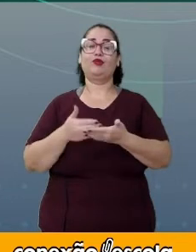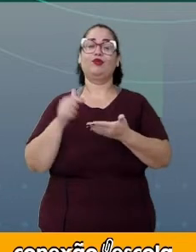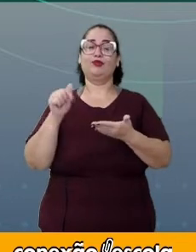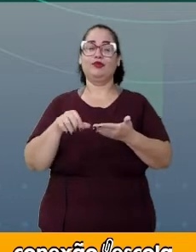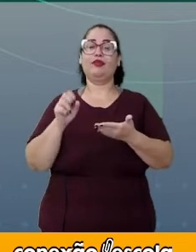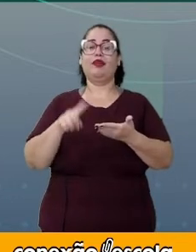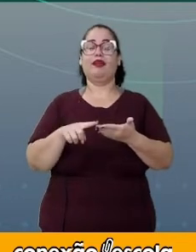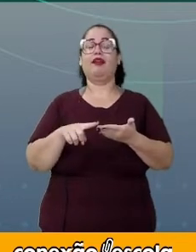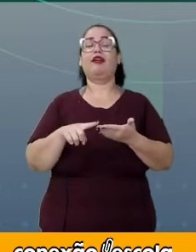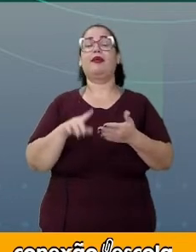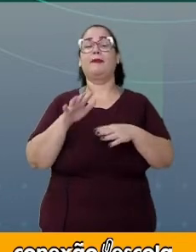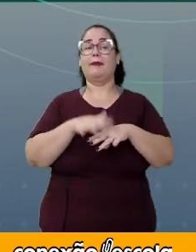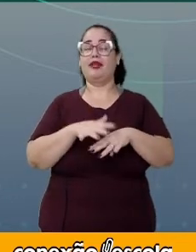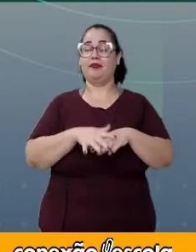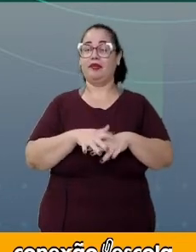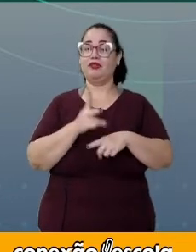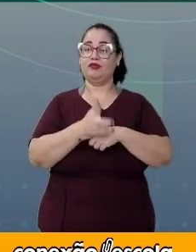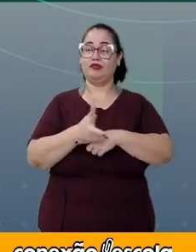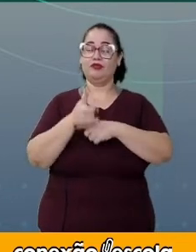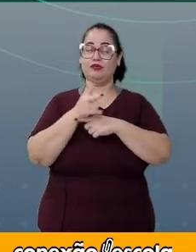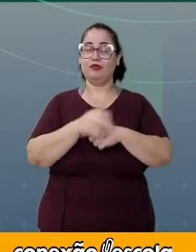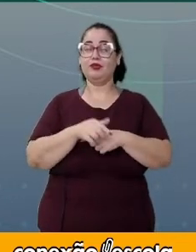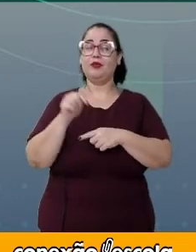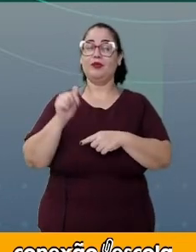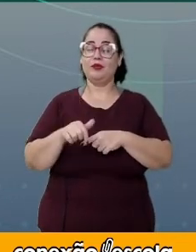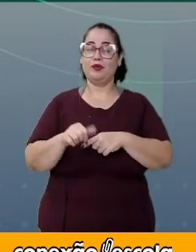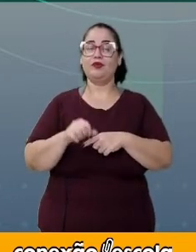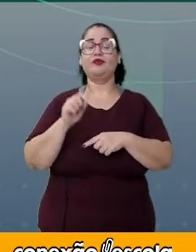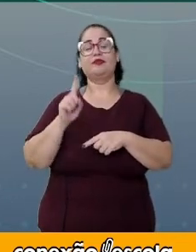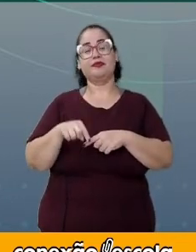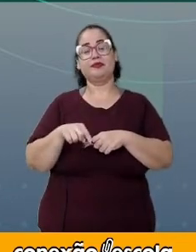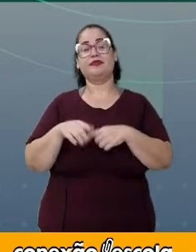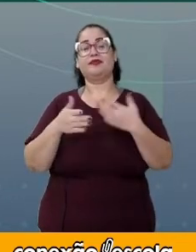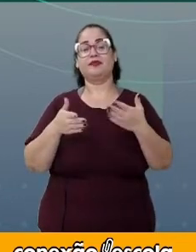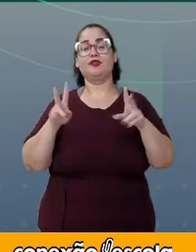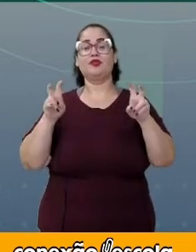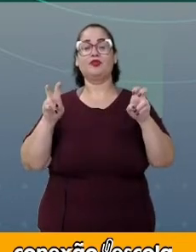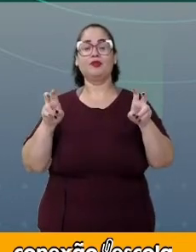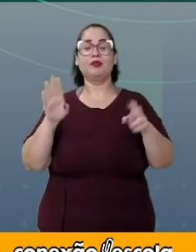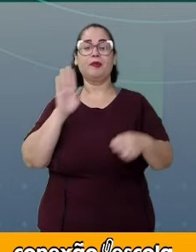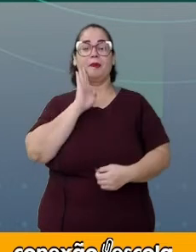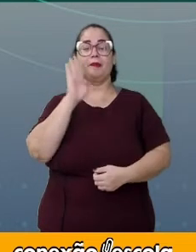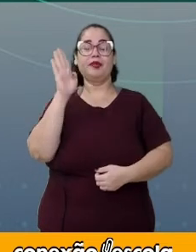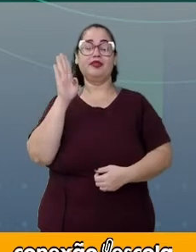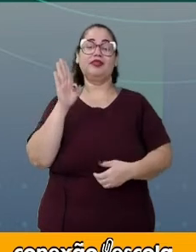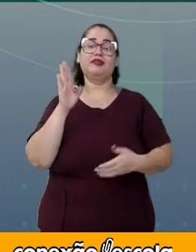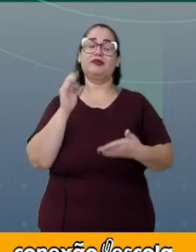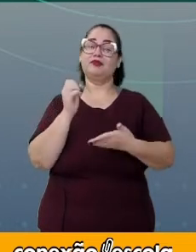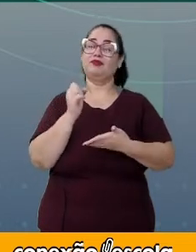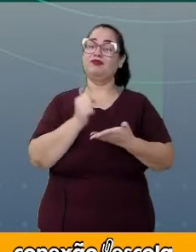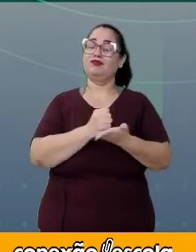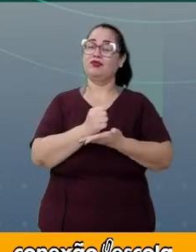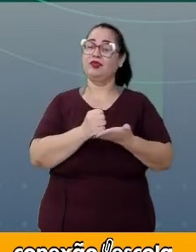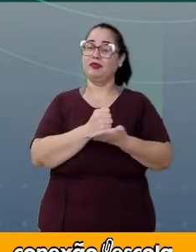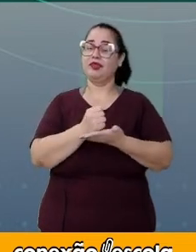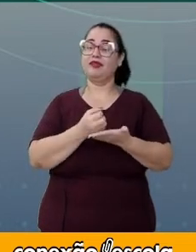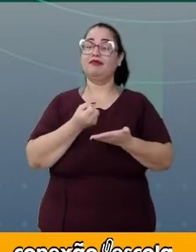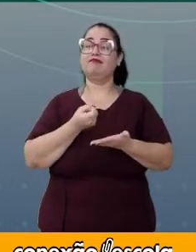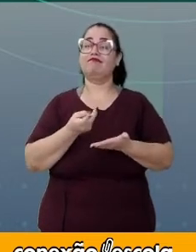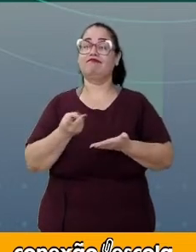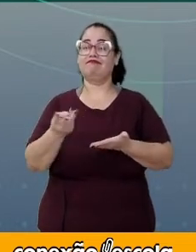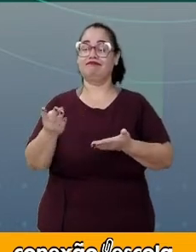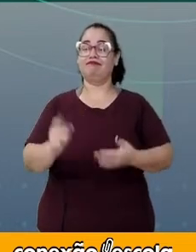de matemática na videoaula de hoje será sobre o princípio fundamental da